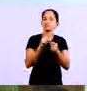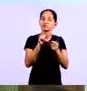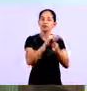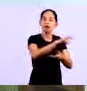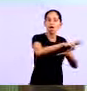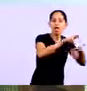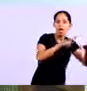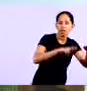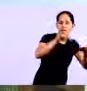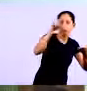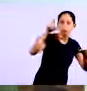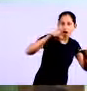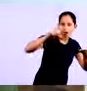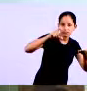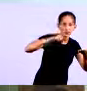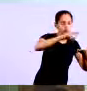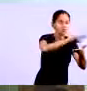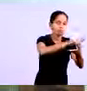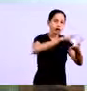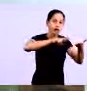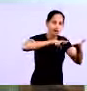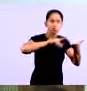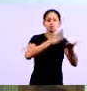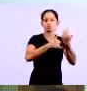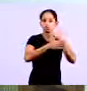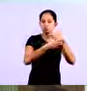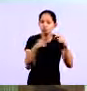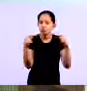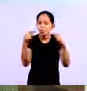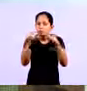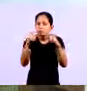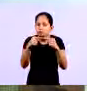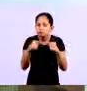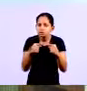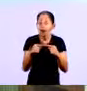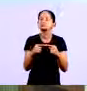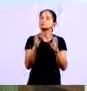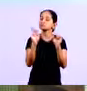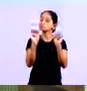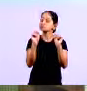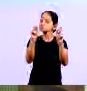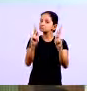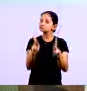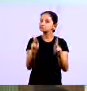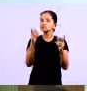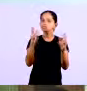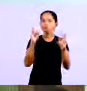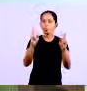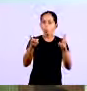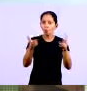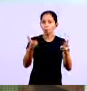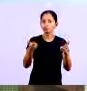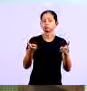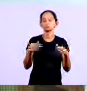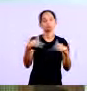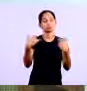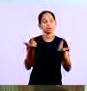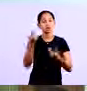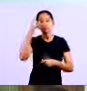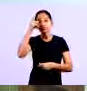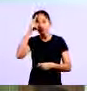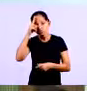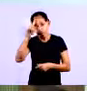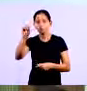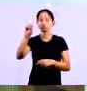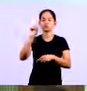verificação com aquele controle que você tem, se realmente está batendo, né? Você pode utilizarse desse controle para ver as datas que vão entrar,